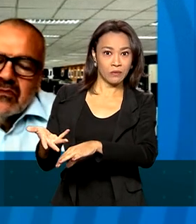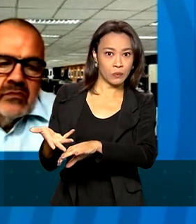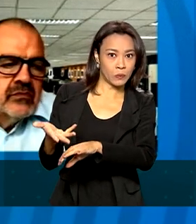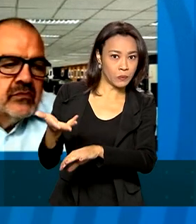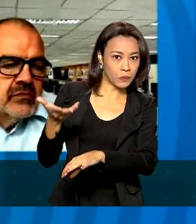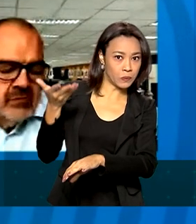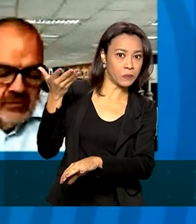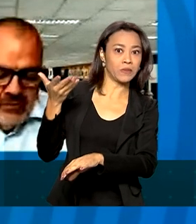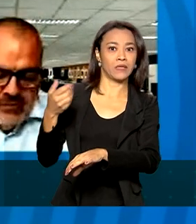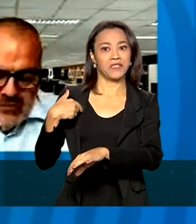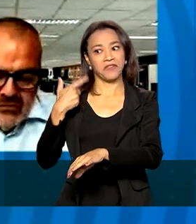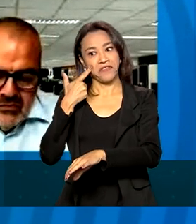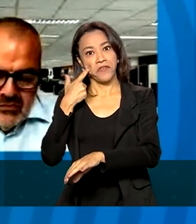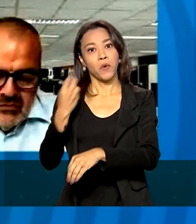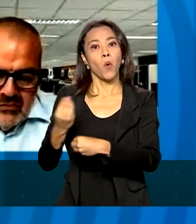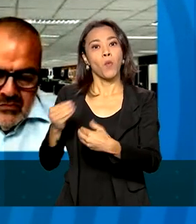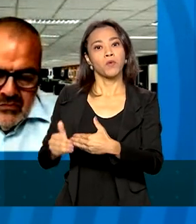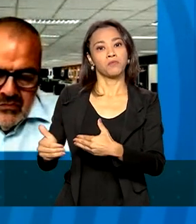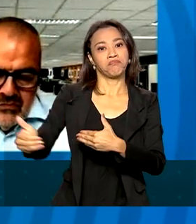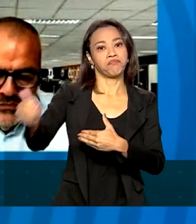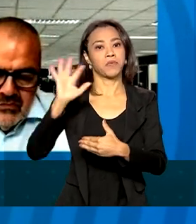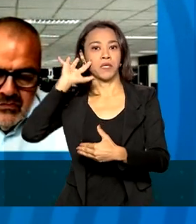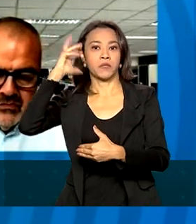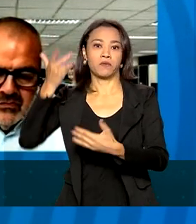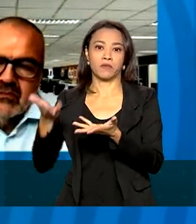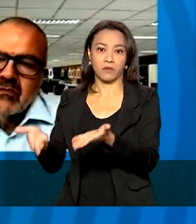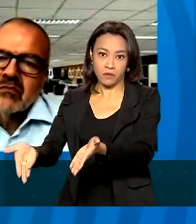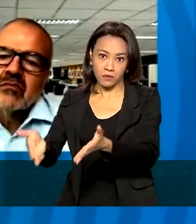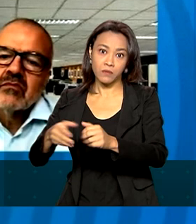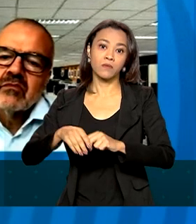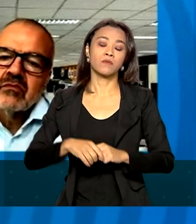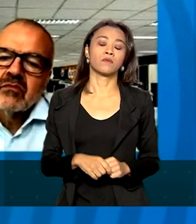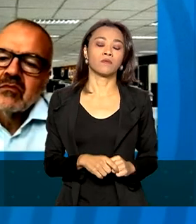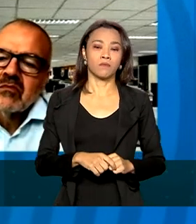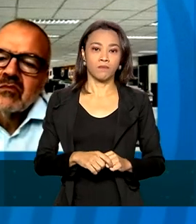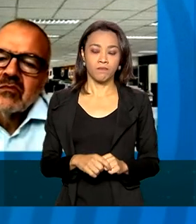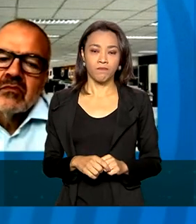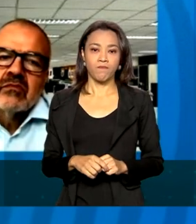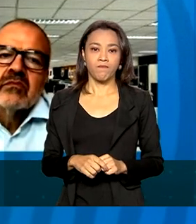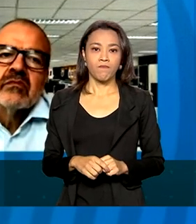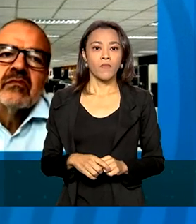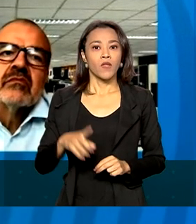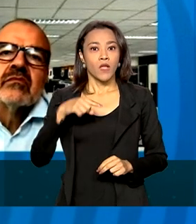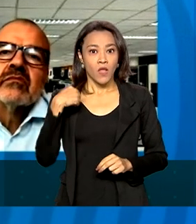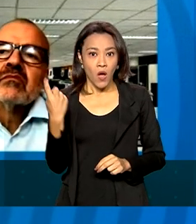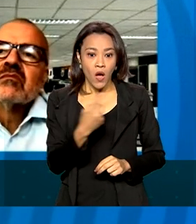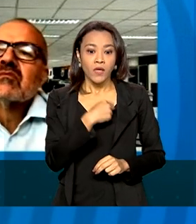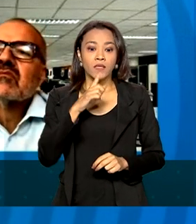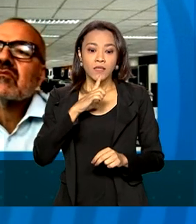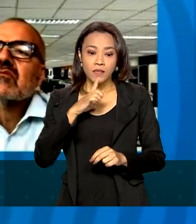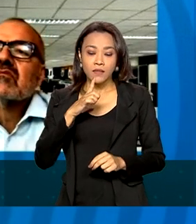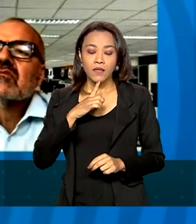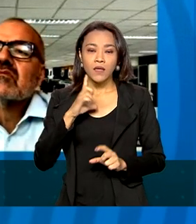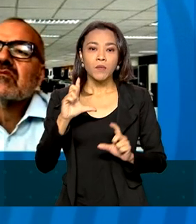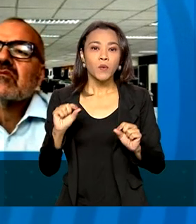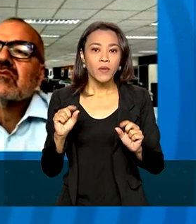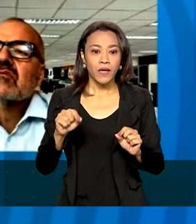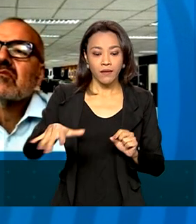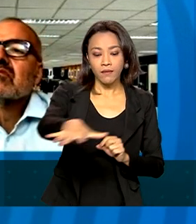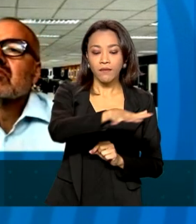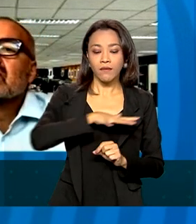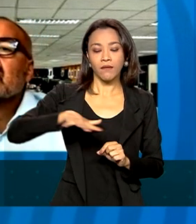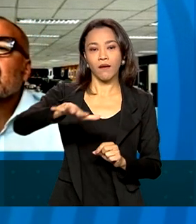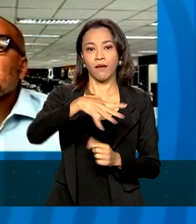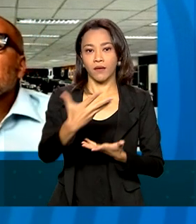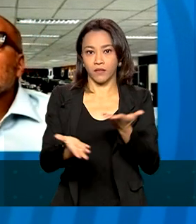vai ser o desfecho disso. E a gente tem uma atenção toda voltada agora para a parte de serviços, a gente